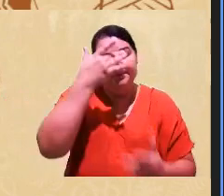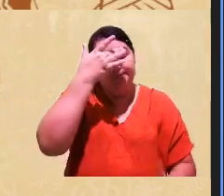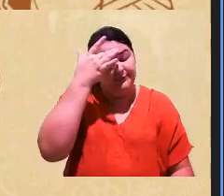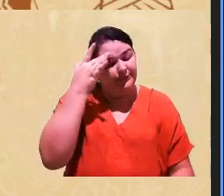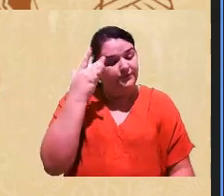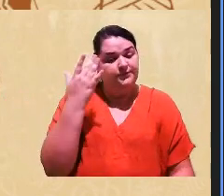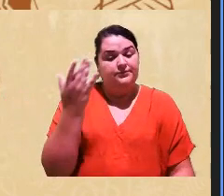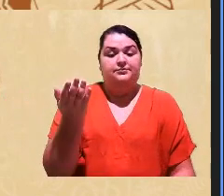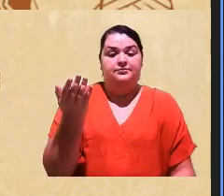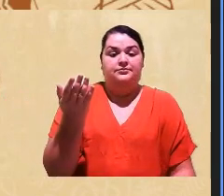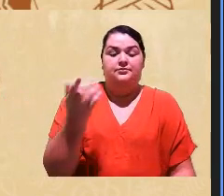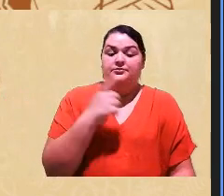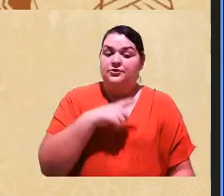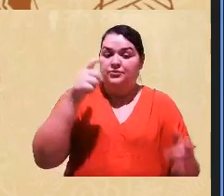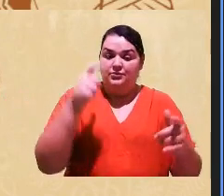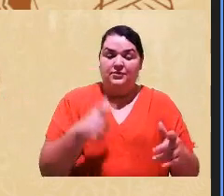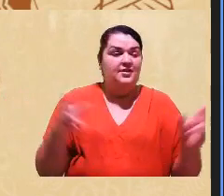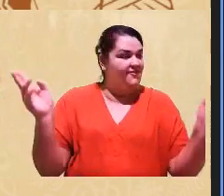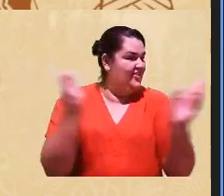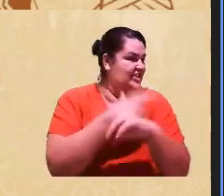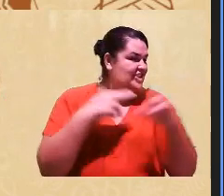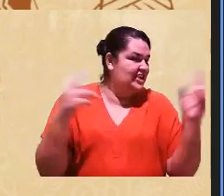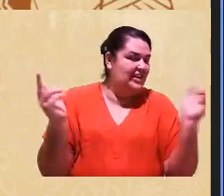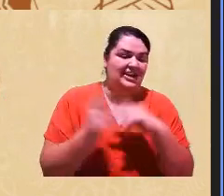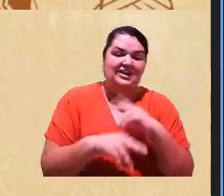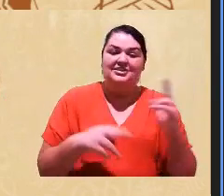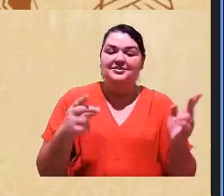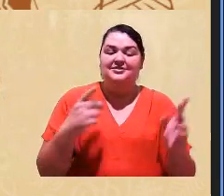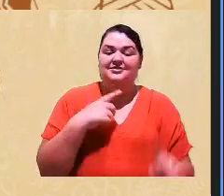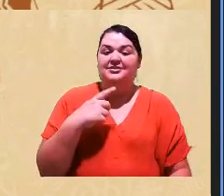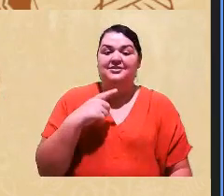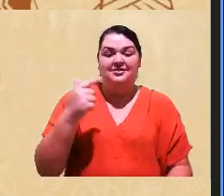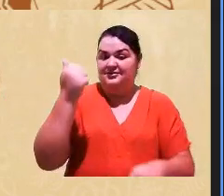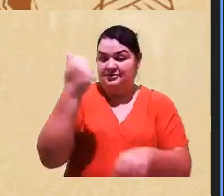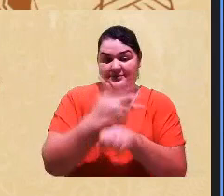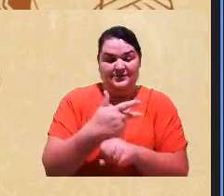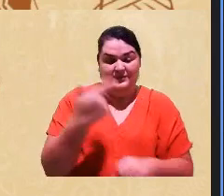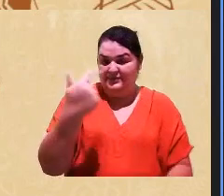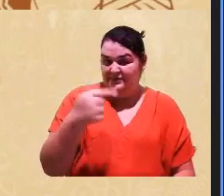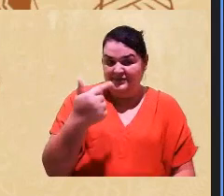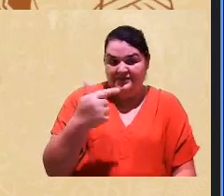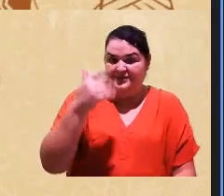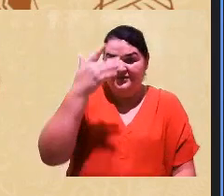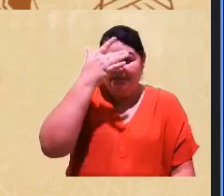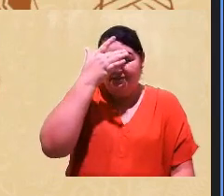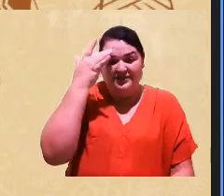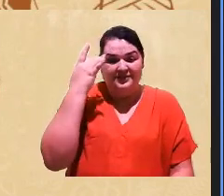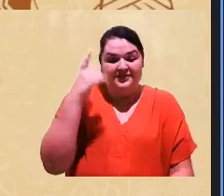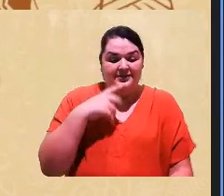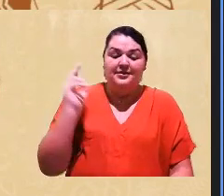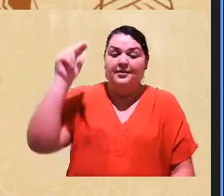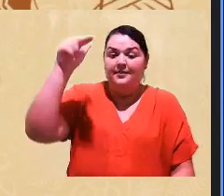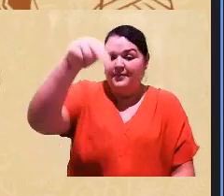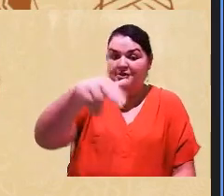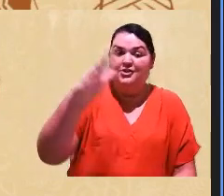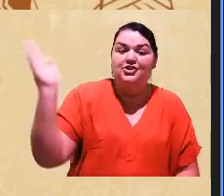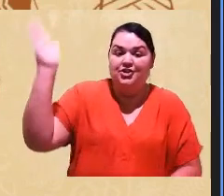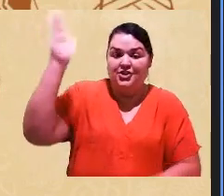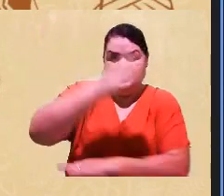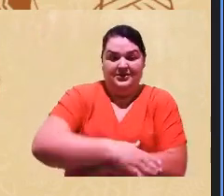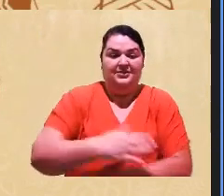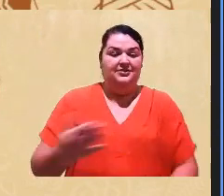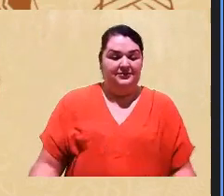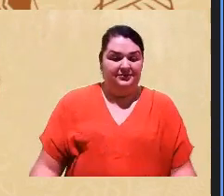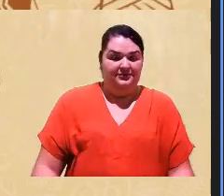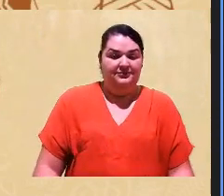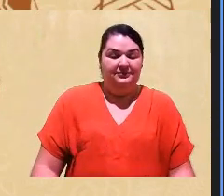tem que ser um lugar arejado, tem que ser um lugar que não dá para filmar, senão tem gente que ficar tentando filmar pela janela, até isso a gente pensa, não pensa um lugar que tenha